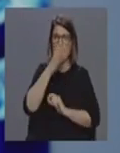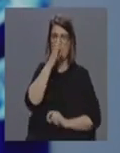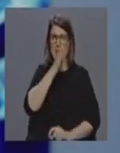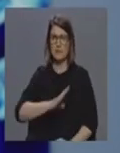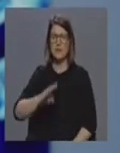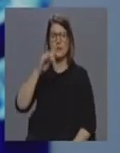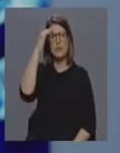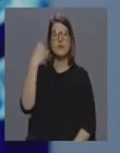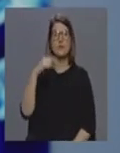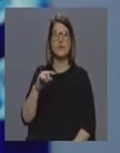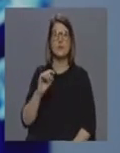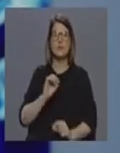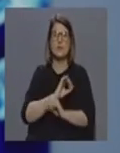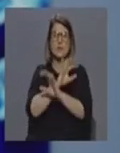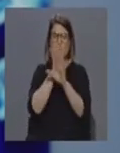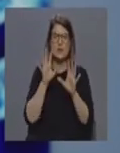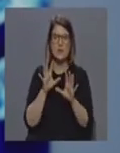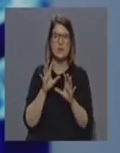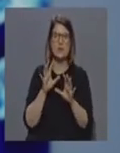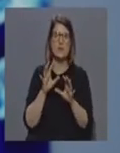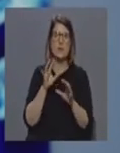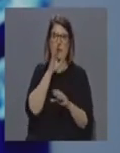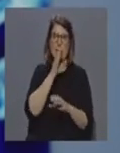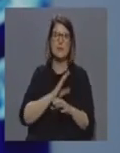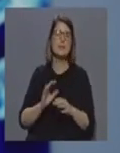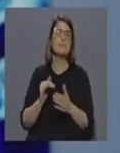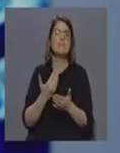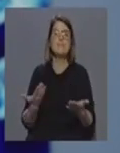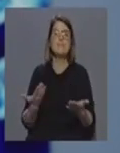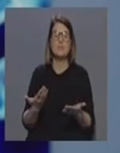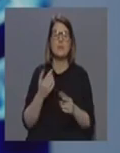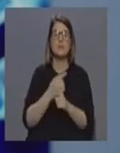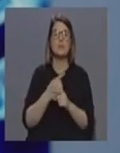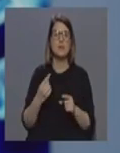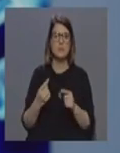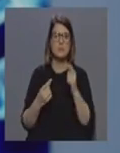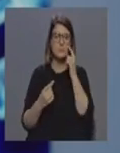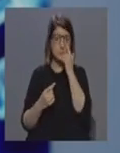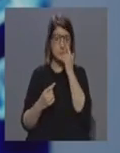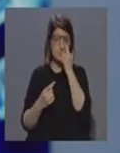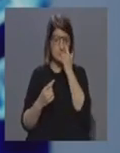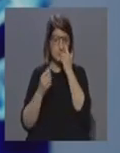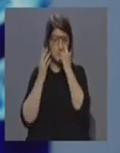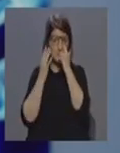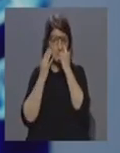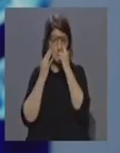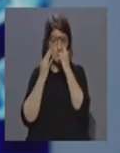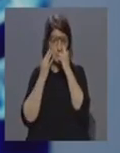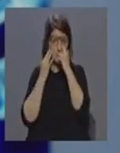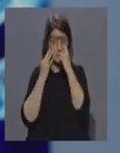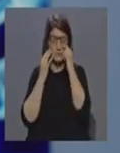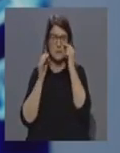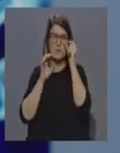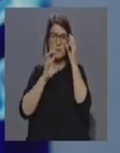E irá ter consequências também em termos práticos. Porquê? Porque vamos incluir um número bastante significativo de países, digamos que, entanto,